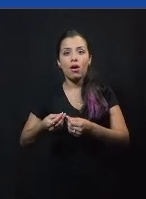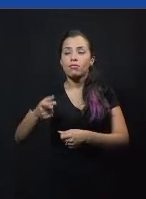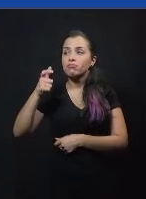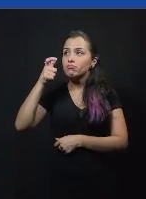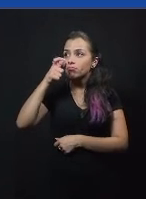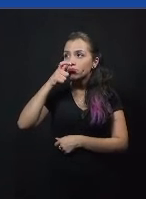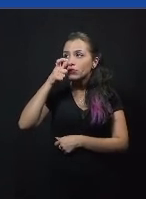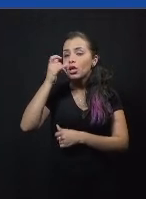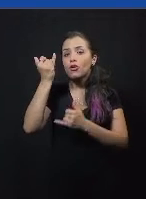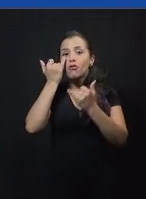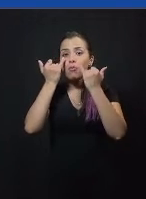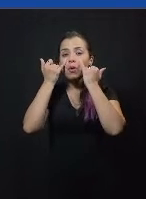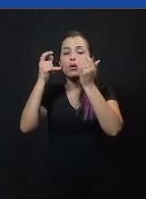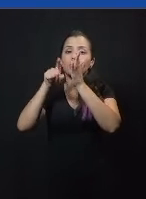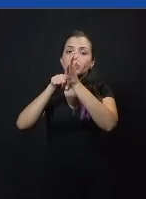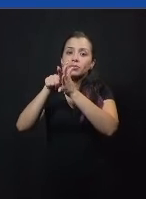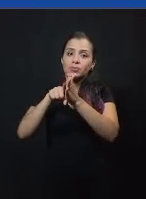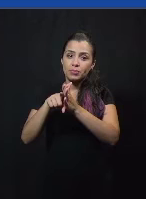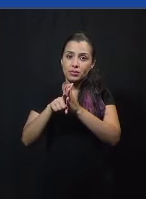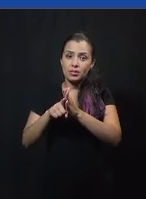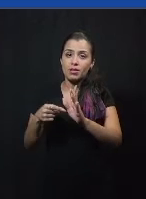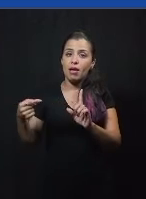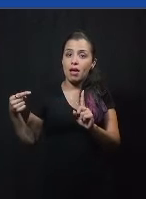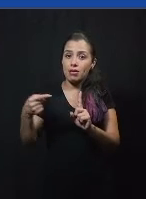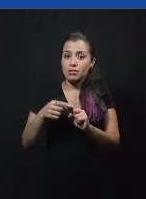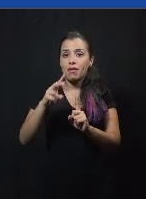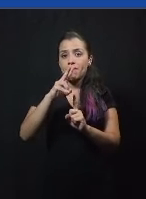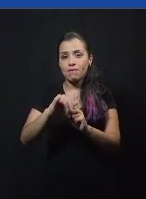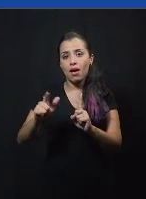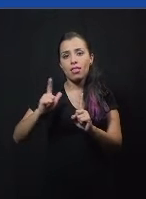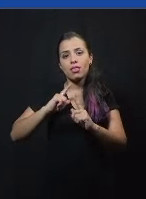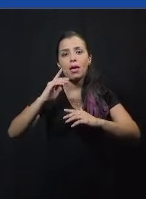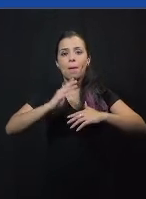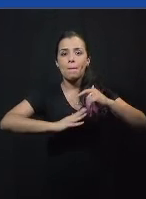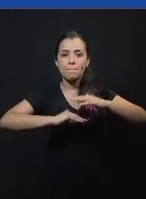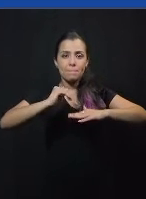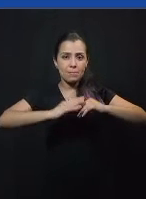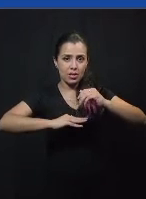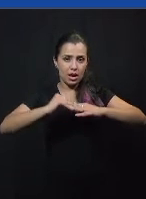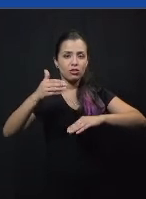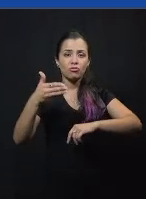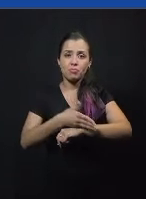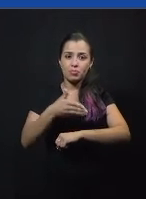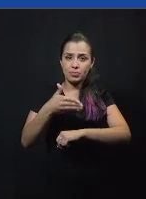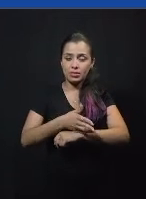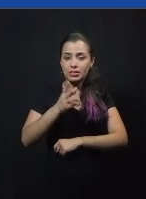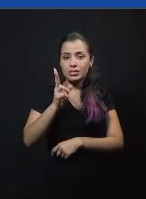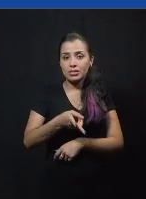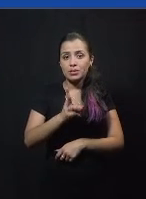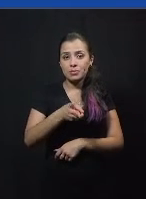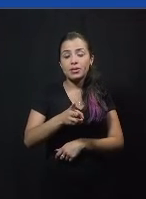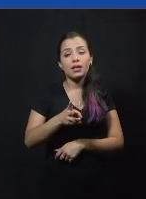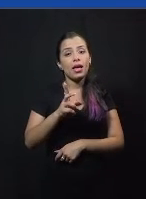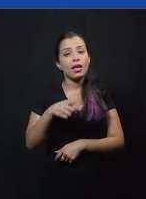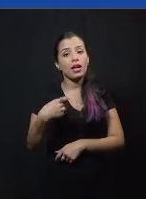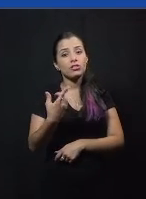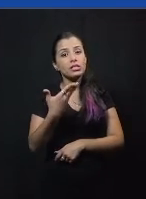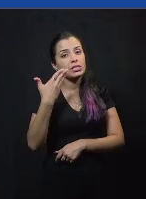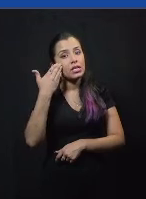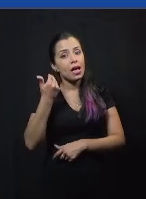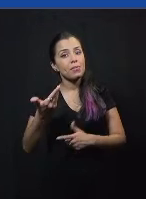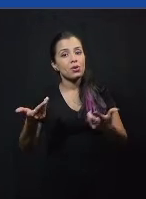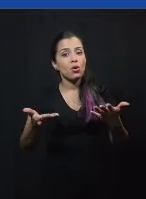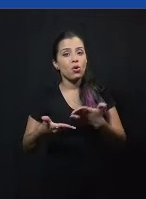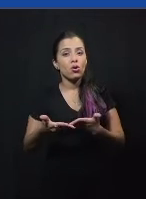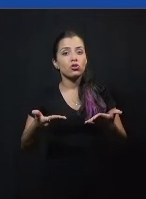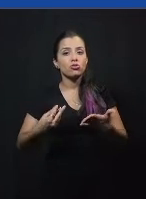dado ou informação, elas vão transformar isso em prática, em participação ativa, e nós sabemos que vivemos em uma era de abundância de